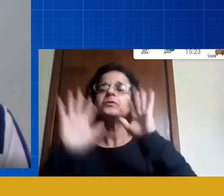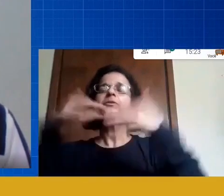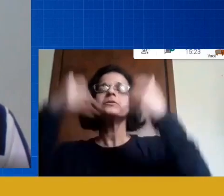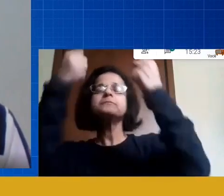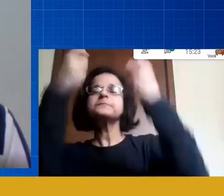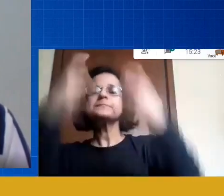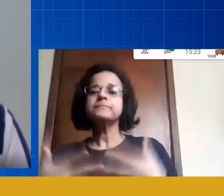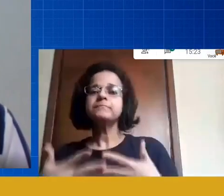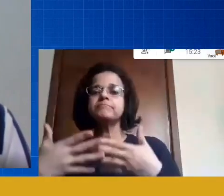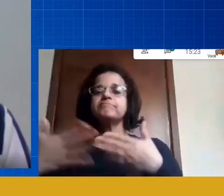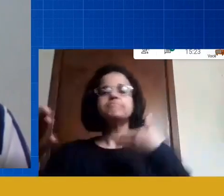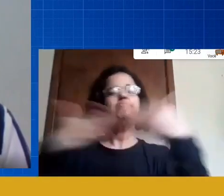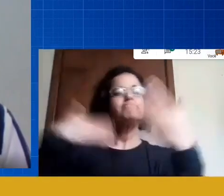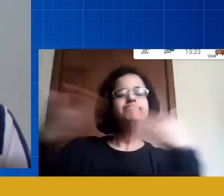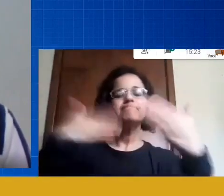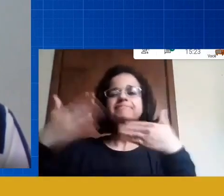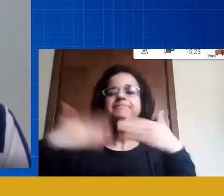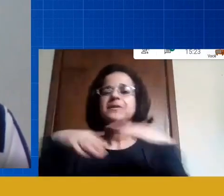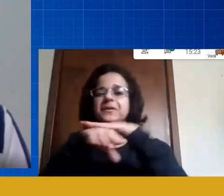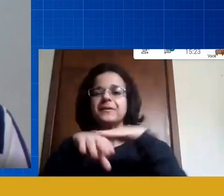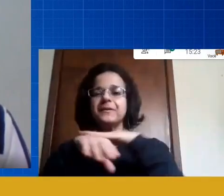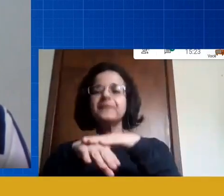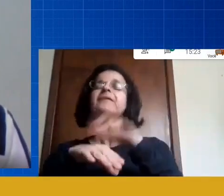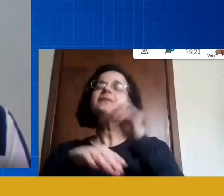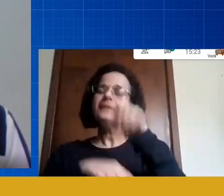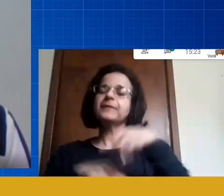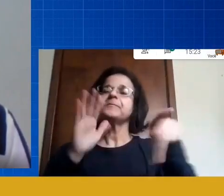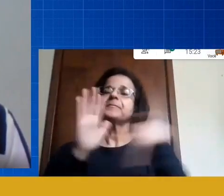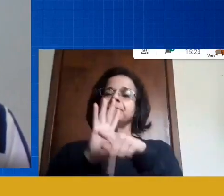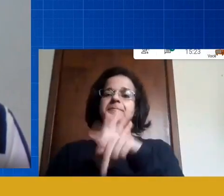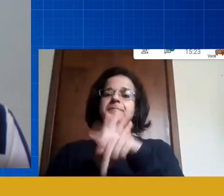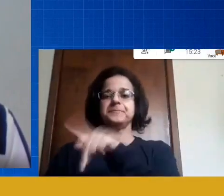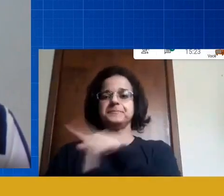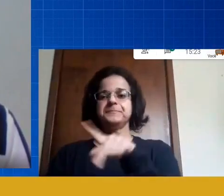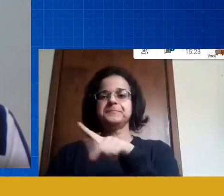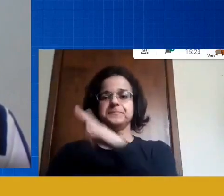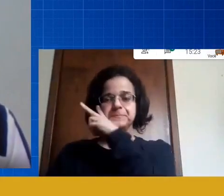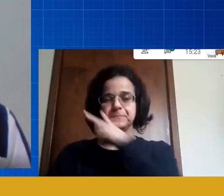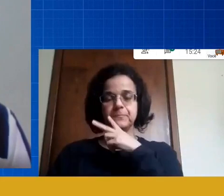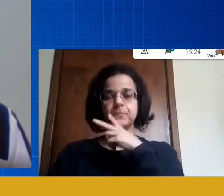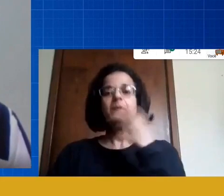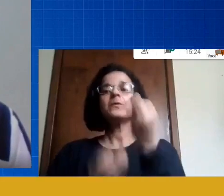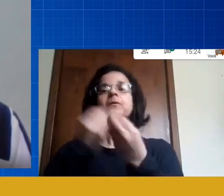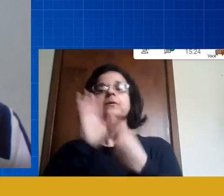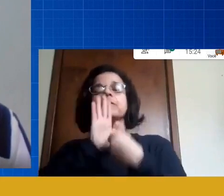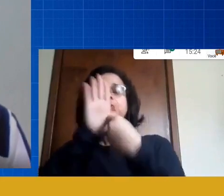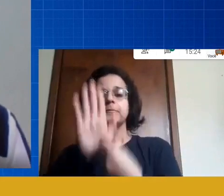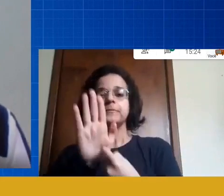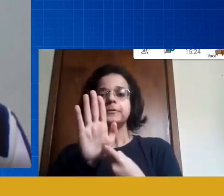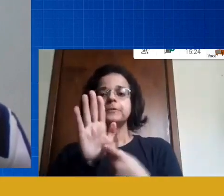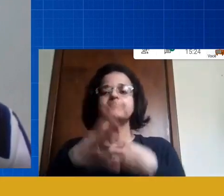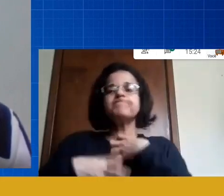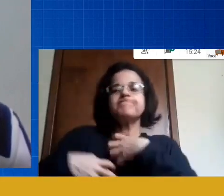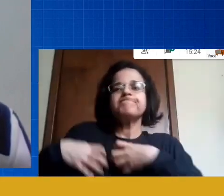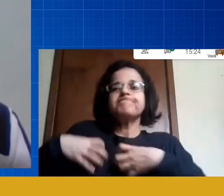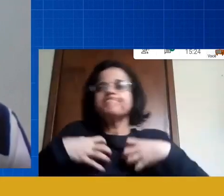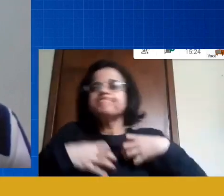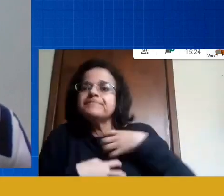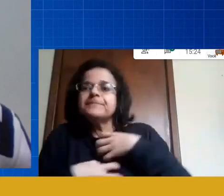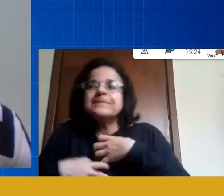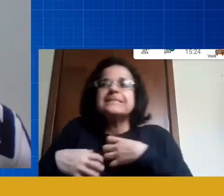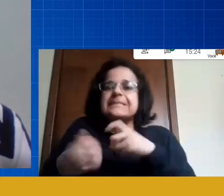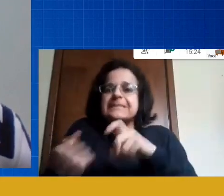bate-papo é para isso mesmo né professor Vicente é para colocar um pouquinho dessa ansiedade do professor da família